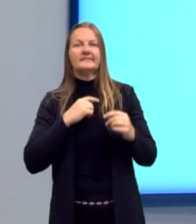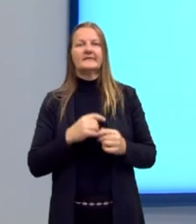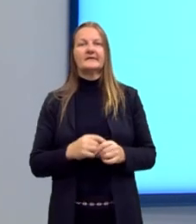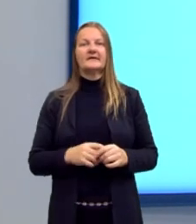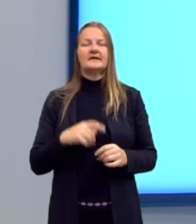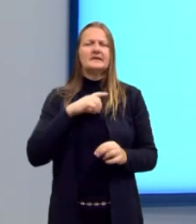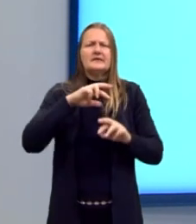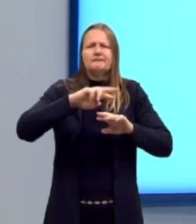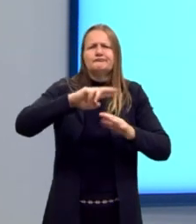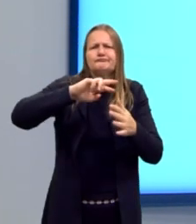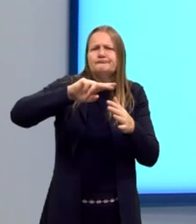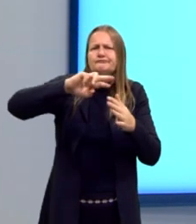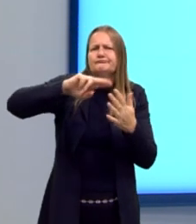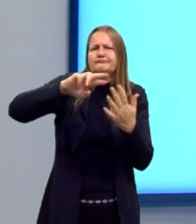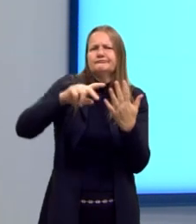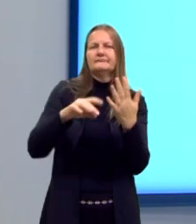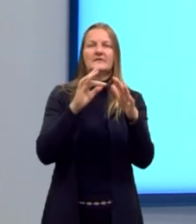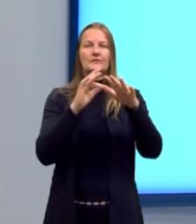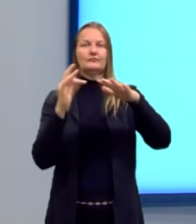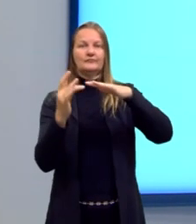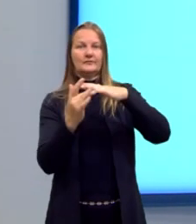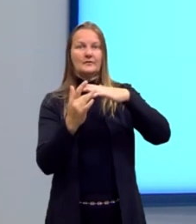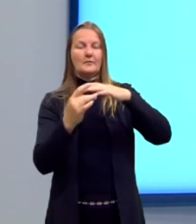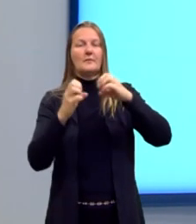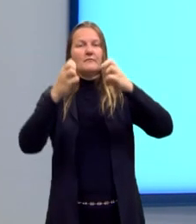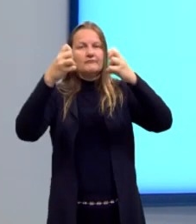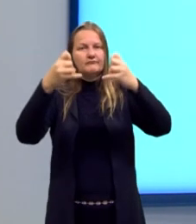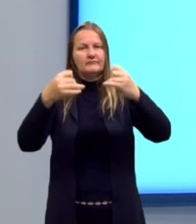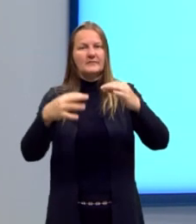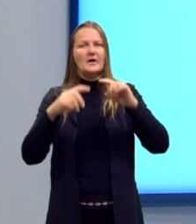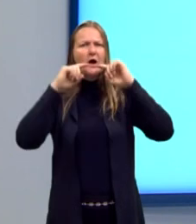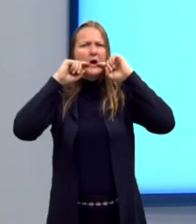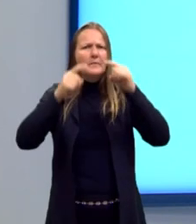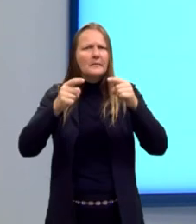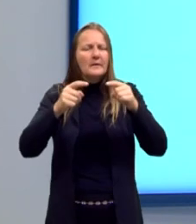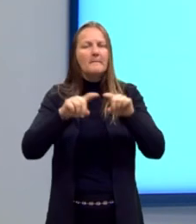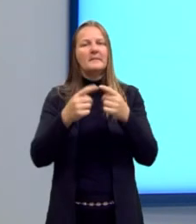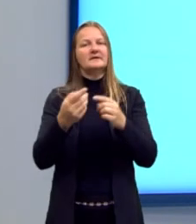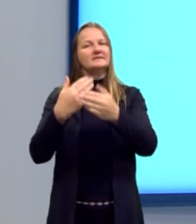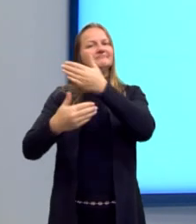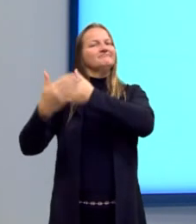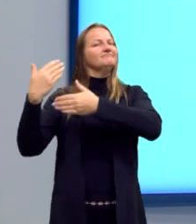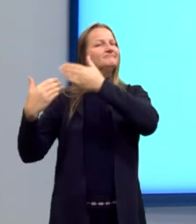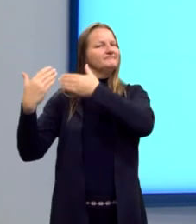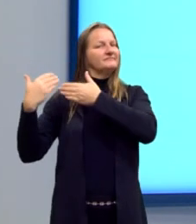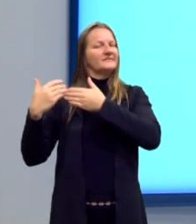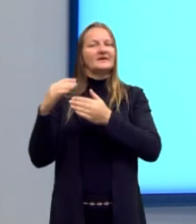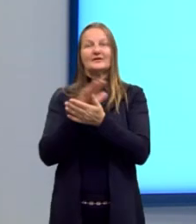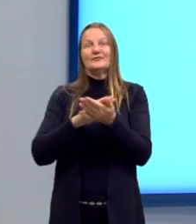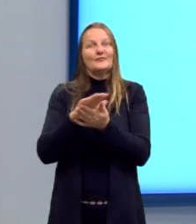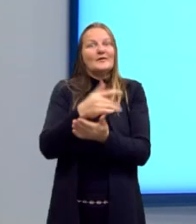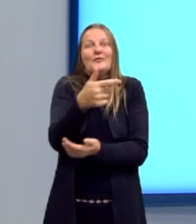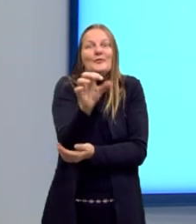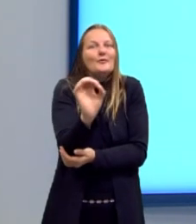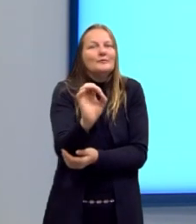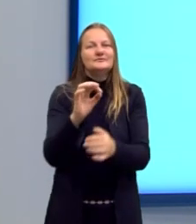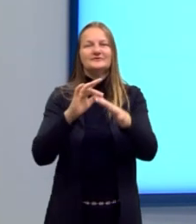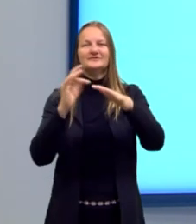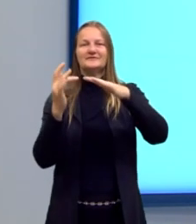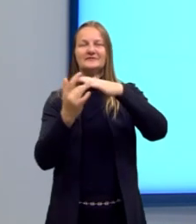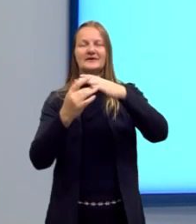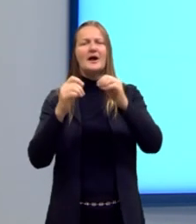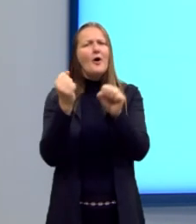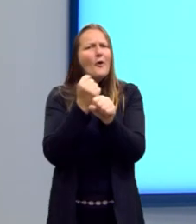várias redes para a gente poder fazer várias denúncias. Mas nessa época não existiam redes sociais. Então, as obras